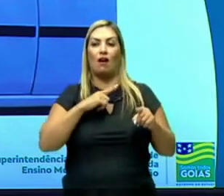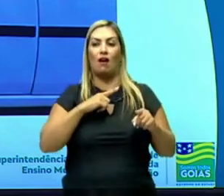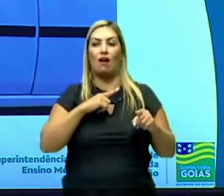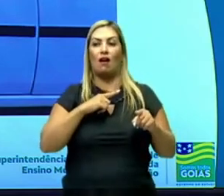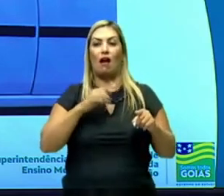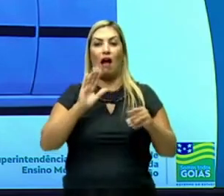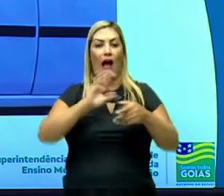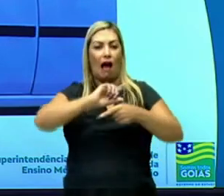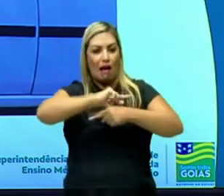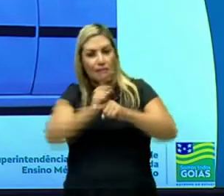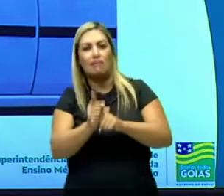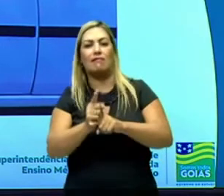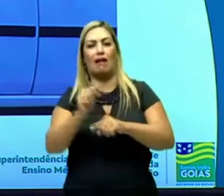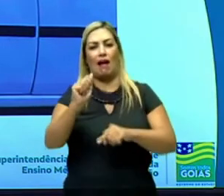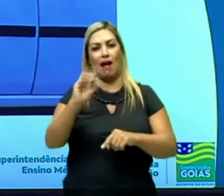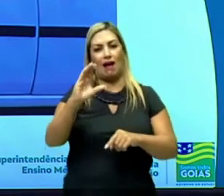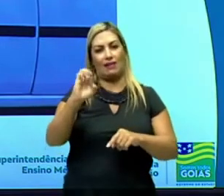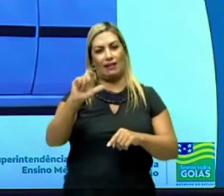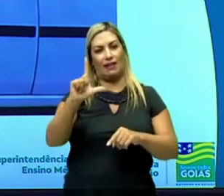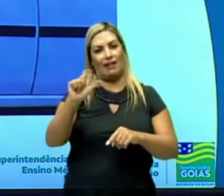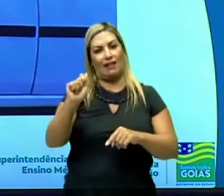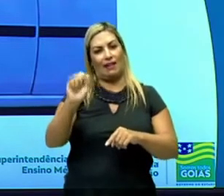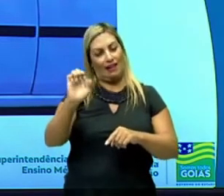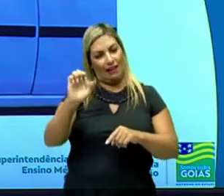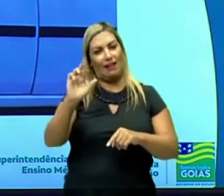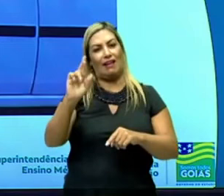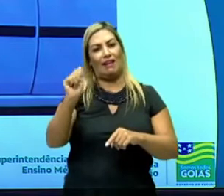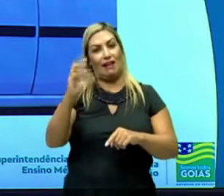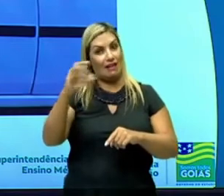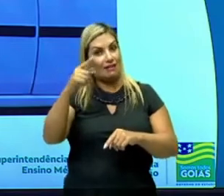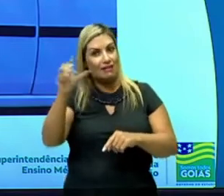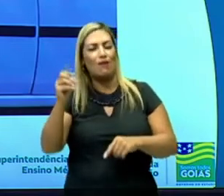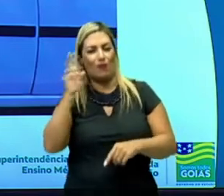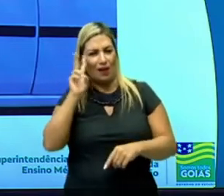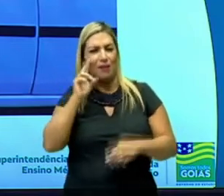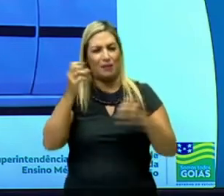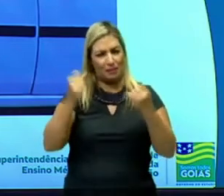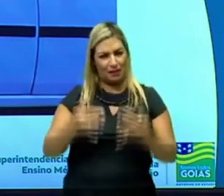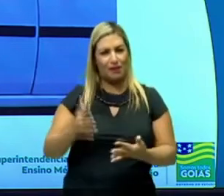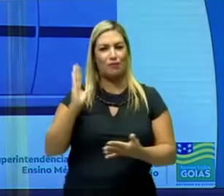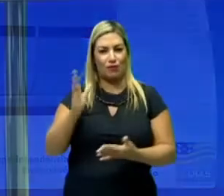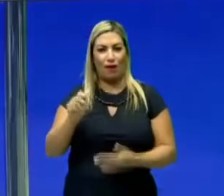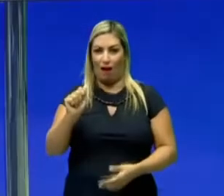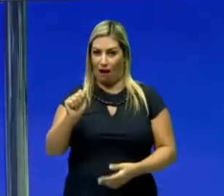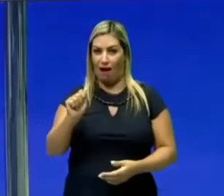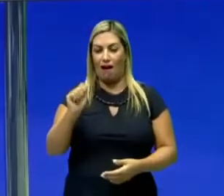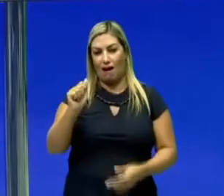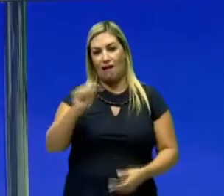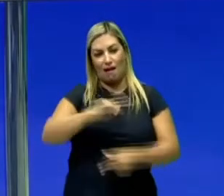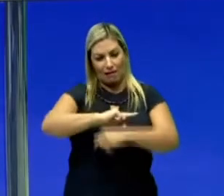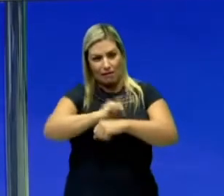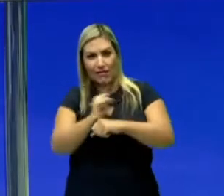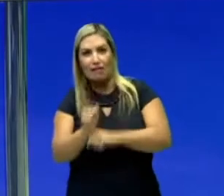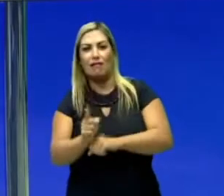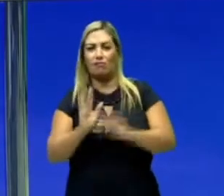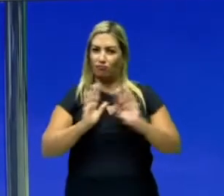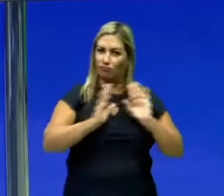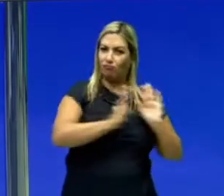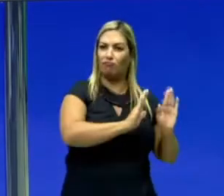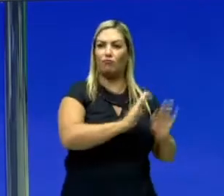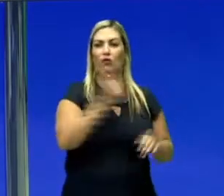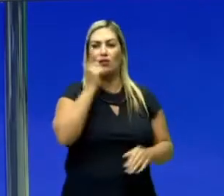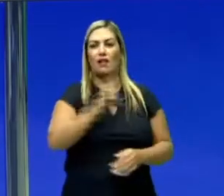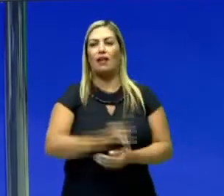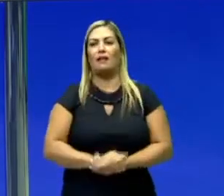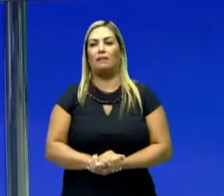aceleração nesse carro. Lembra nas nossas primeiras aulas lá que nós falamos de aceleração, né? Primeira aula daqui da TBC de Física foi sobre